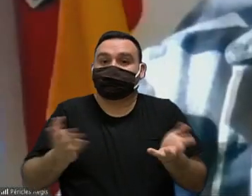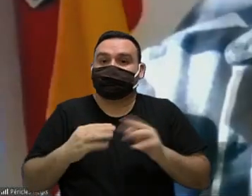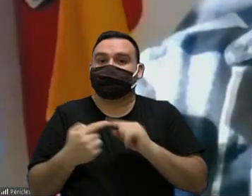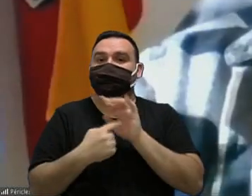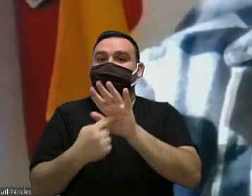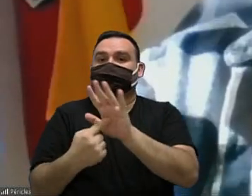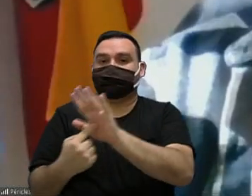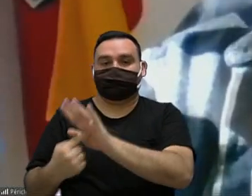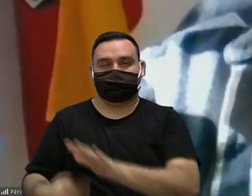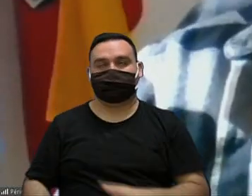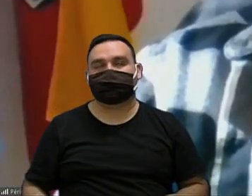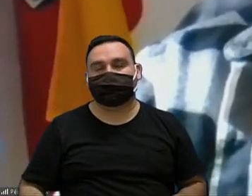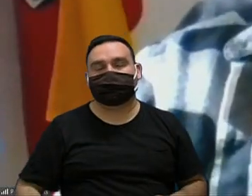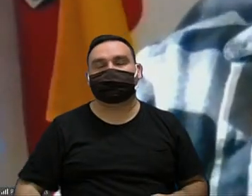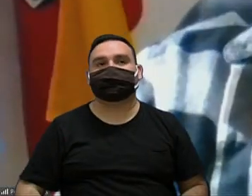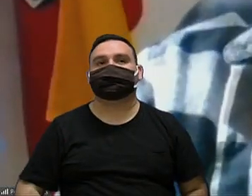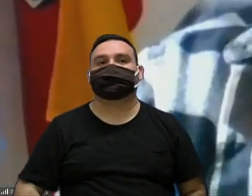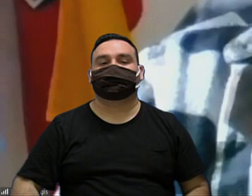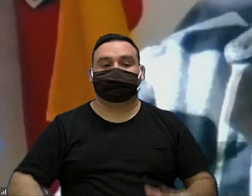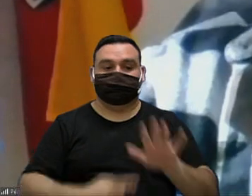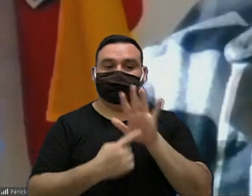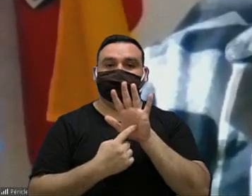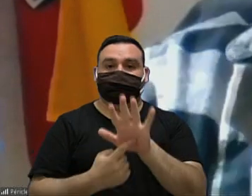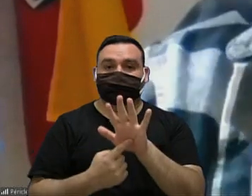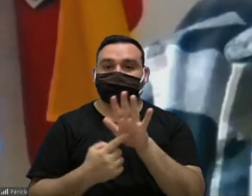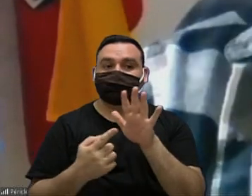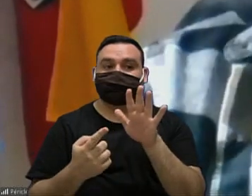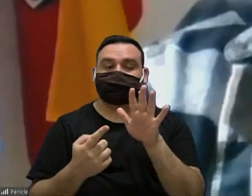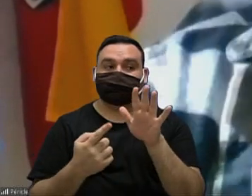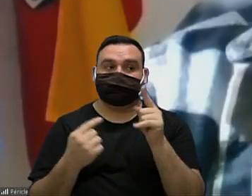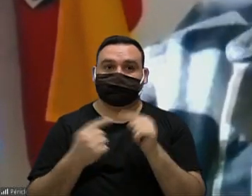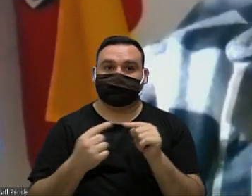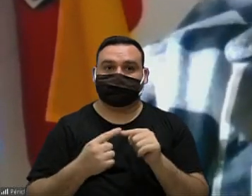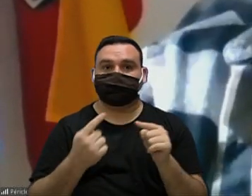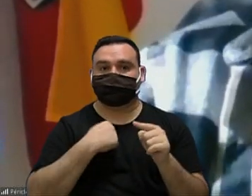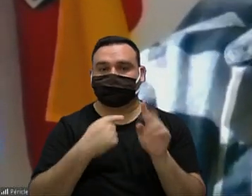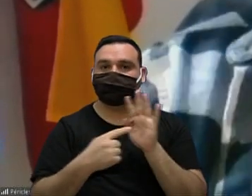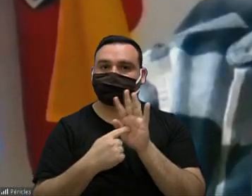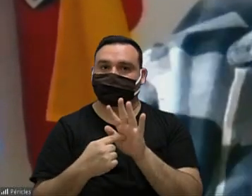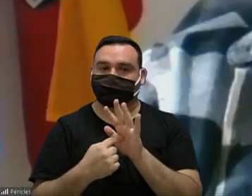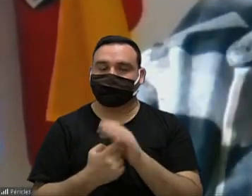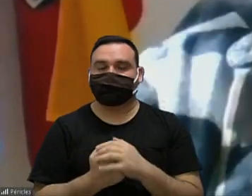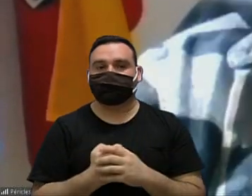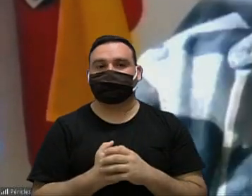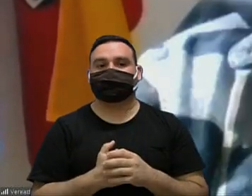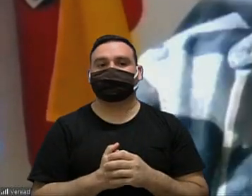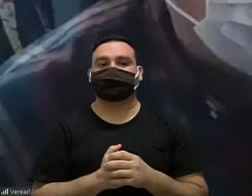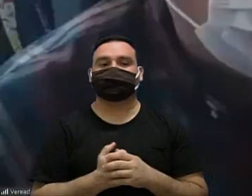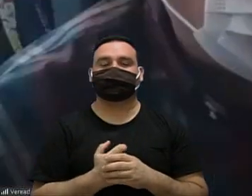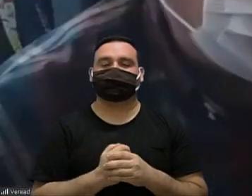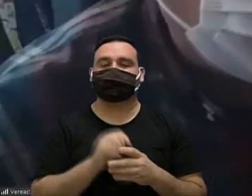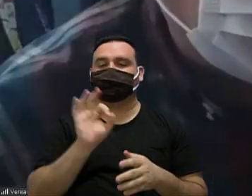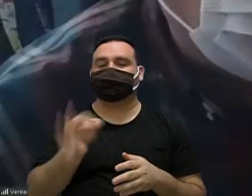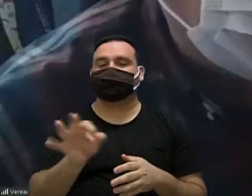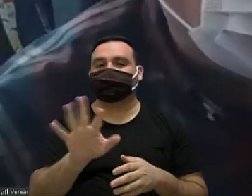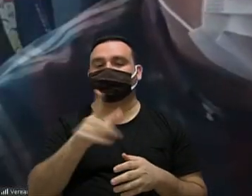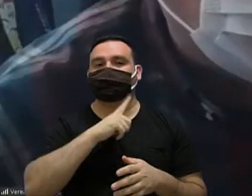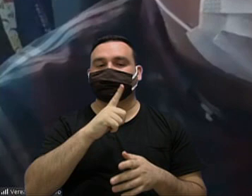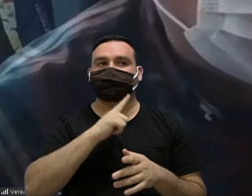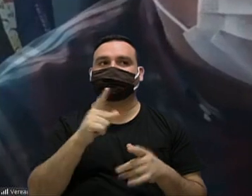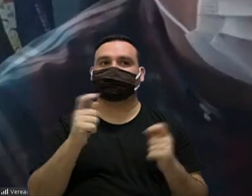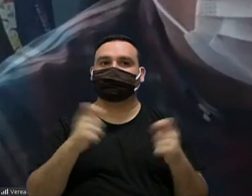apresentar né vereador João da parte de apresentar me compete apresentar se for sim mas eu vejo essa